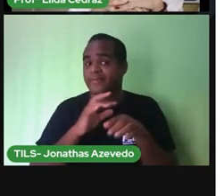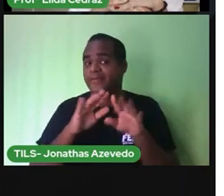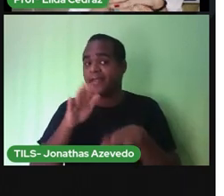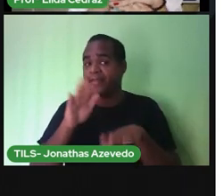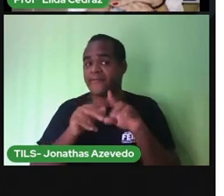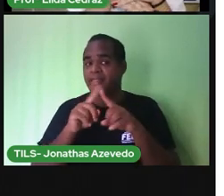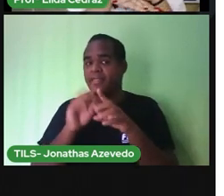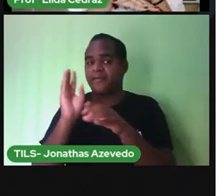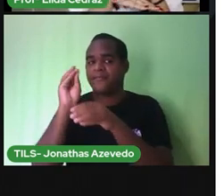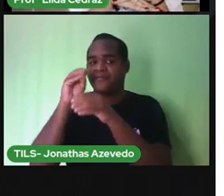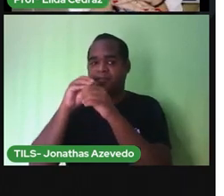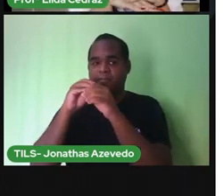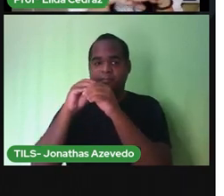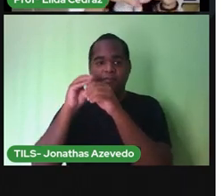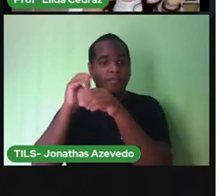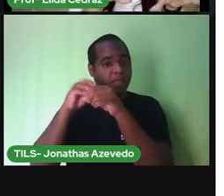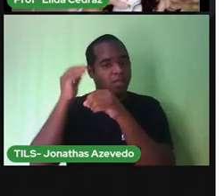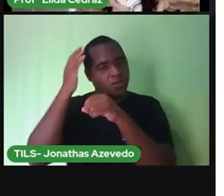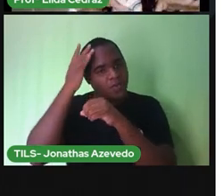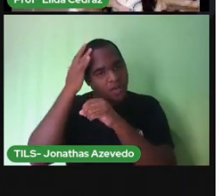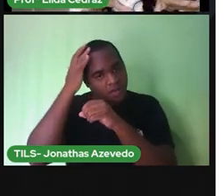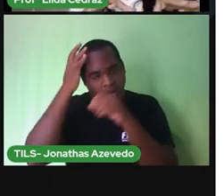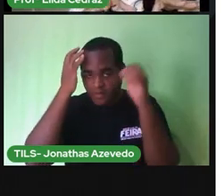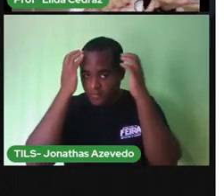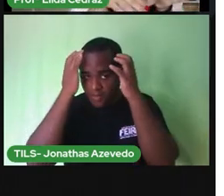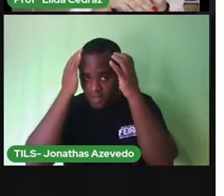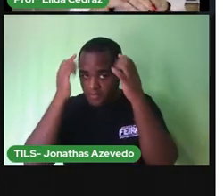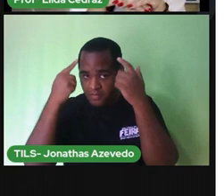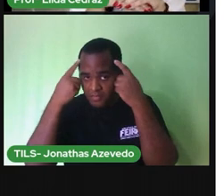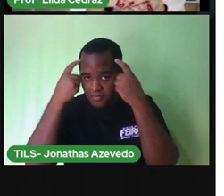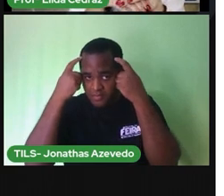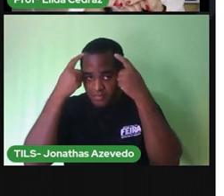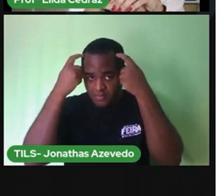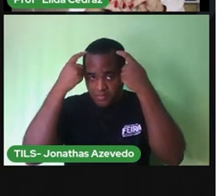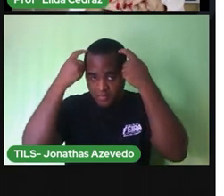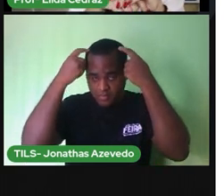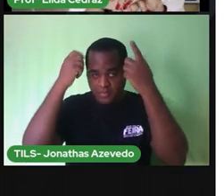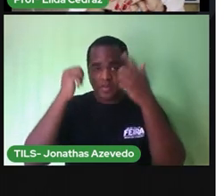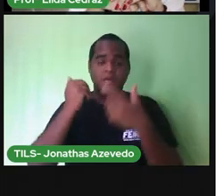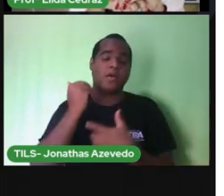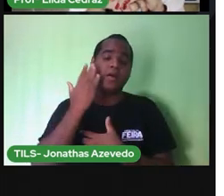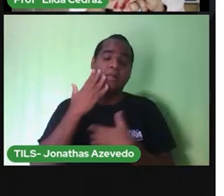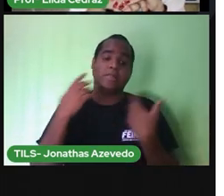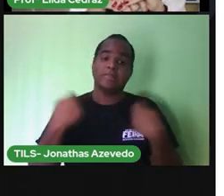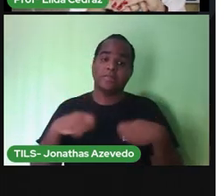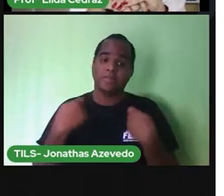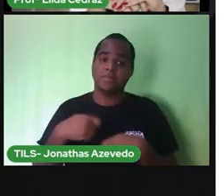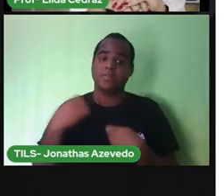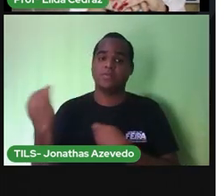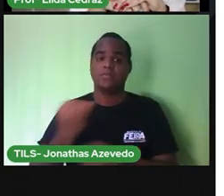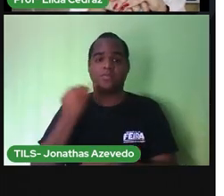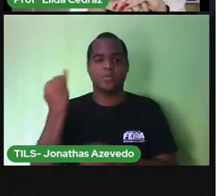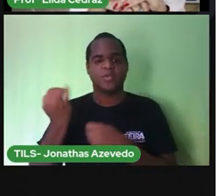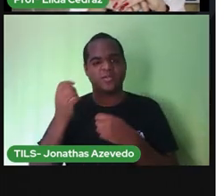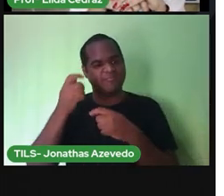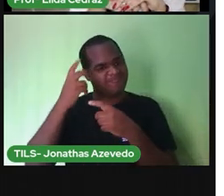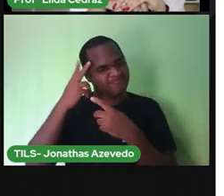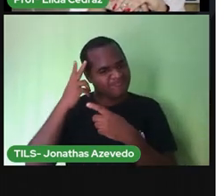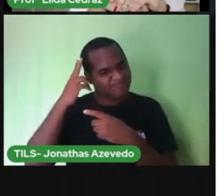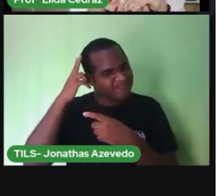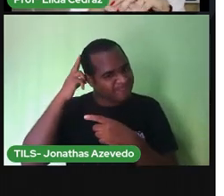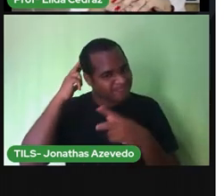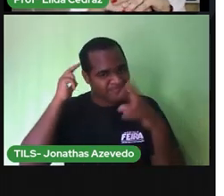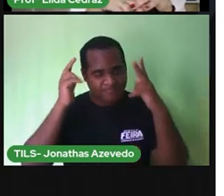ele fica tomando conta tanto da cabeça da criança que tem criança que precisa mesmo cortar o cabelo bem